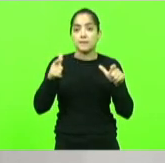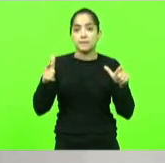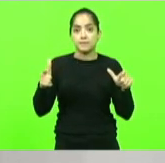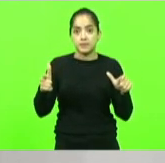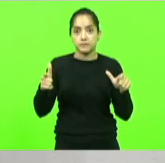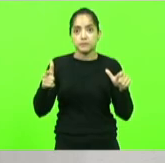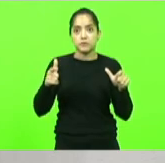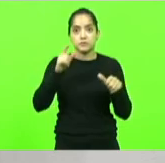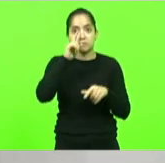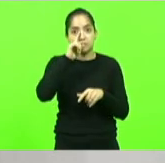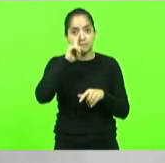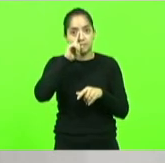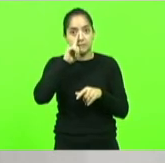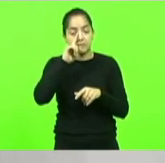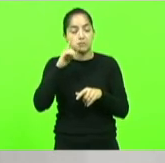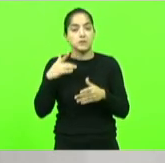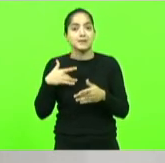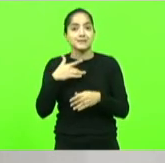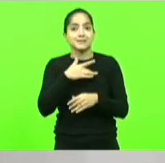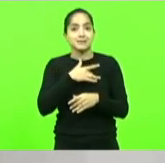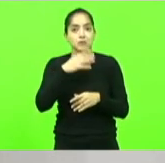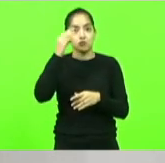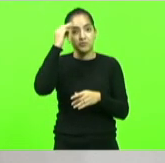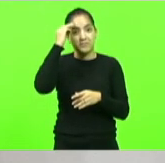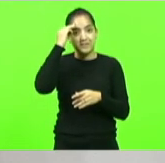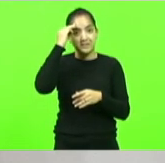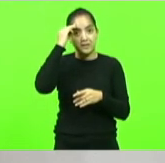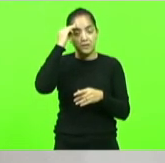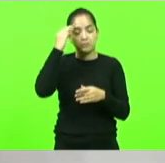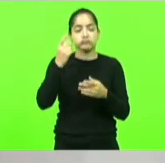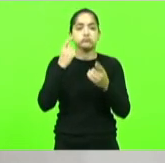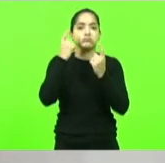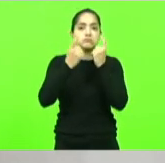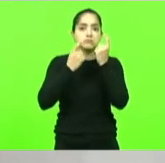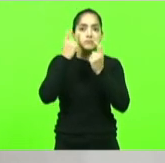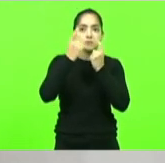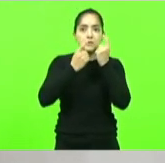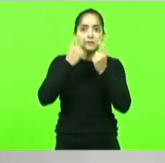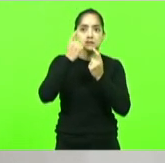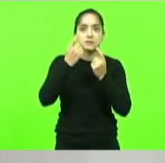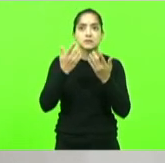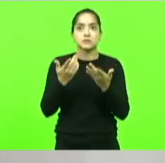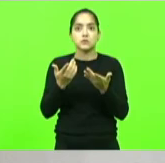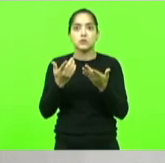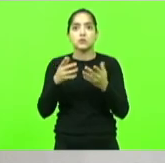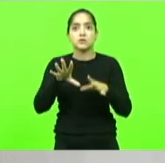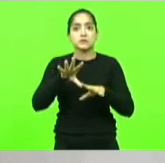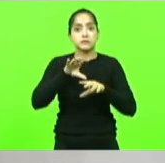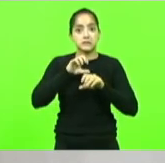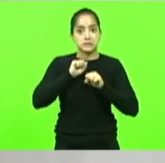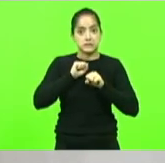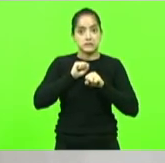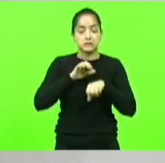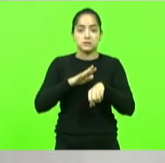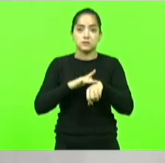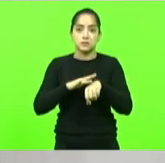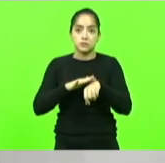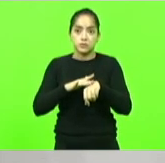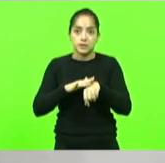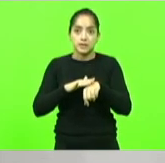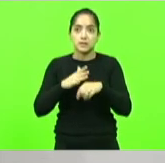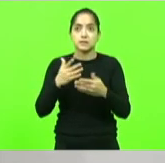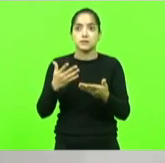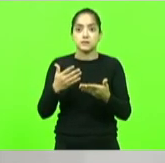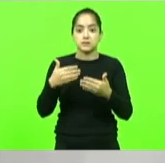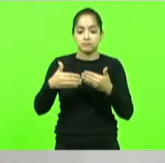riscos à saúde mental das pessoas as preocupações com as infecções pelo novo coronavírus e suas